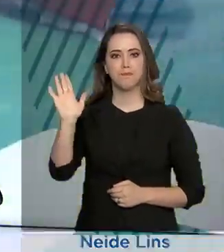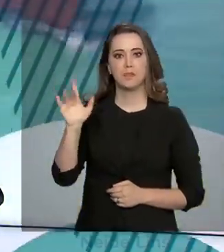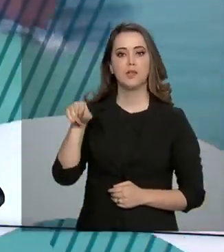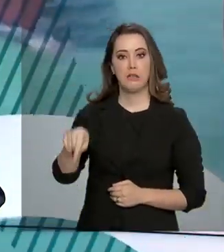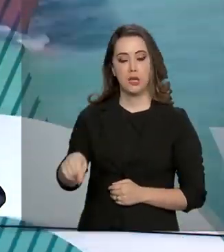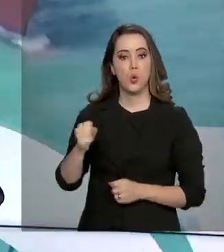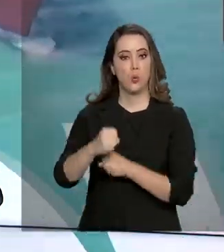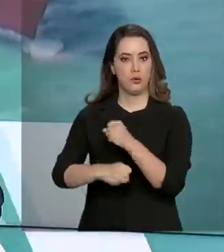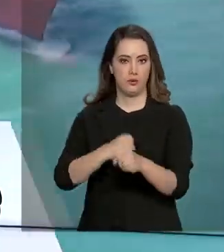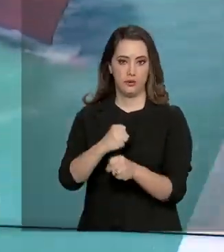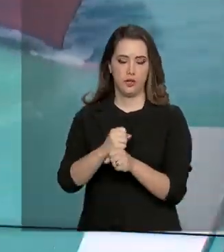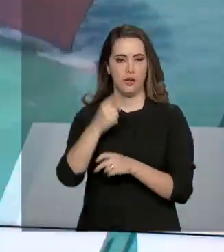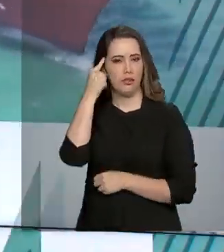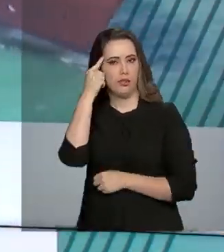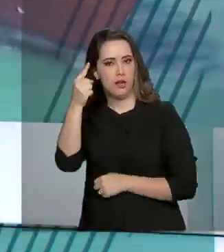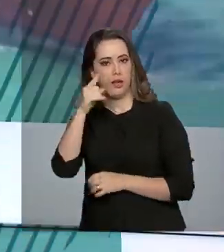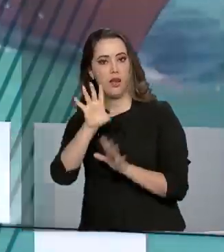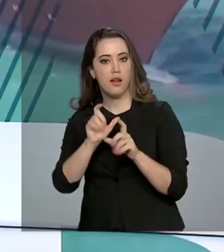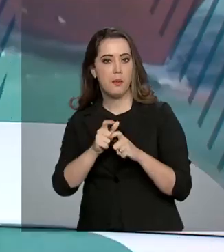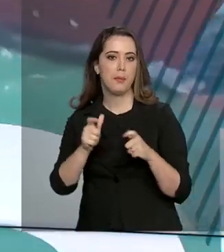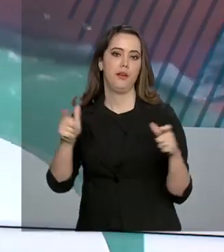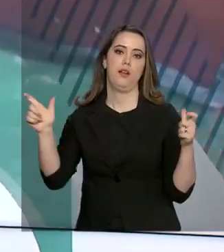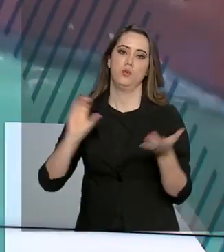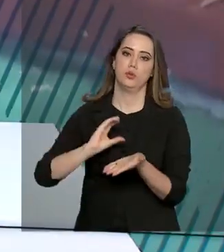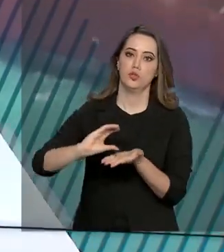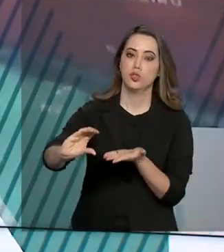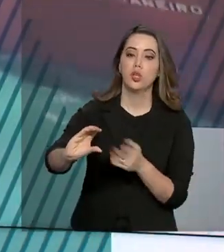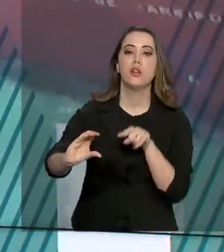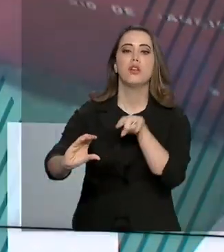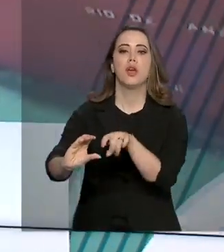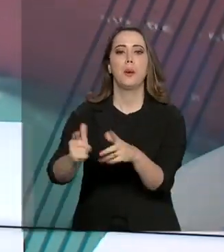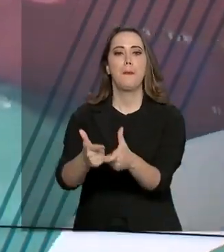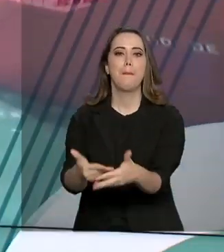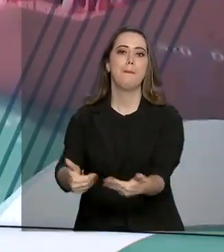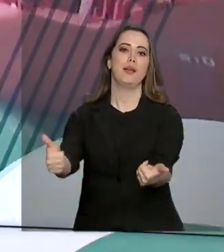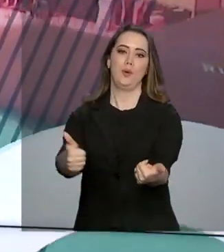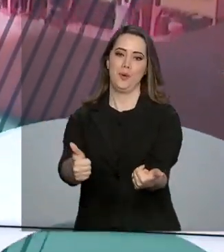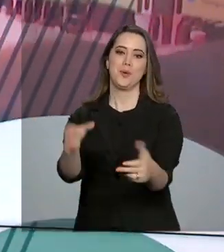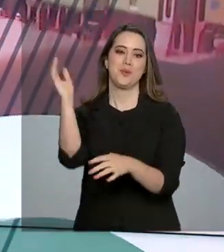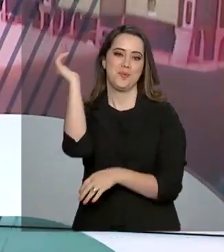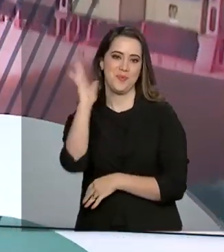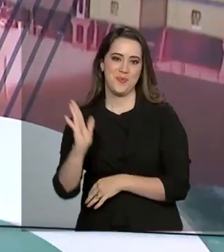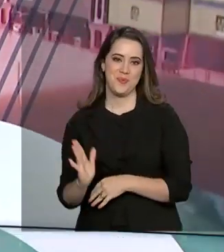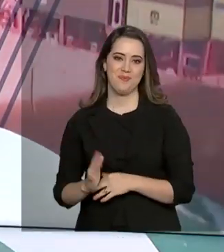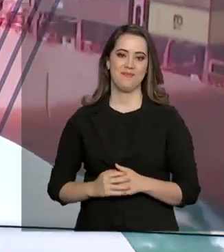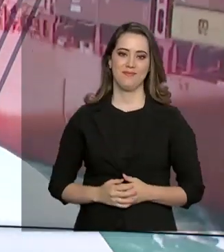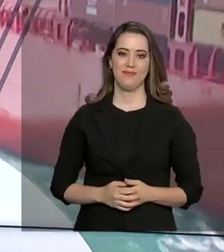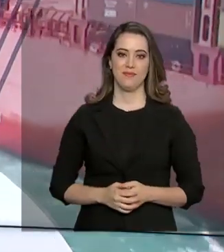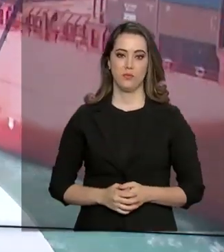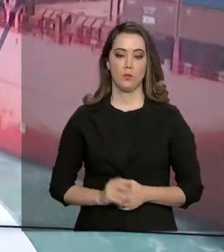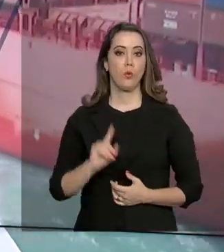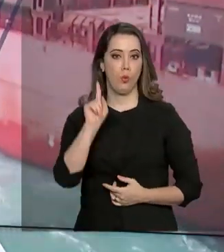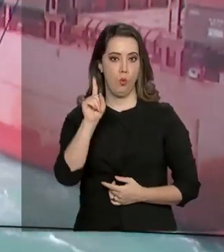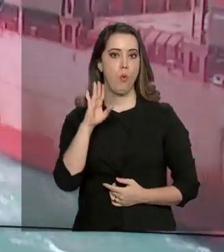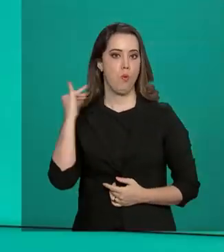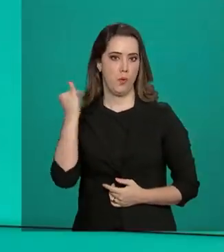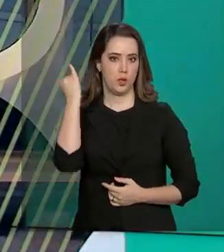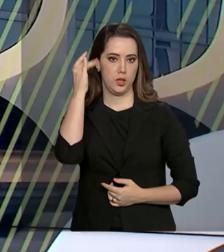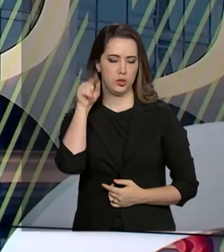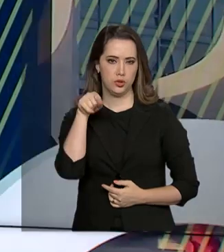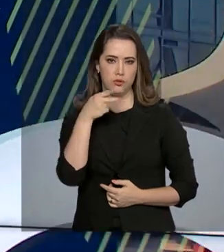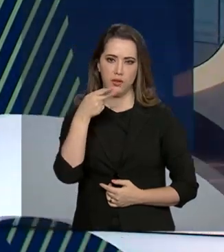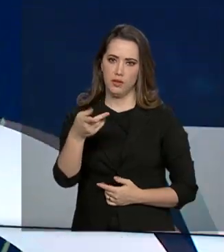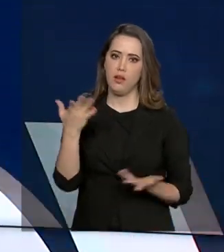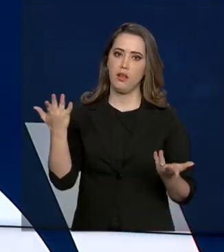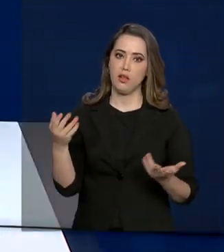concessão no ano que vem. A ideia é ampliar os investimentos e melhorar a qualidade da infraestrutura no Brasil. Um dos destaques